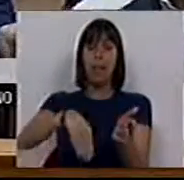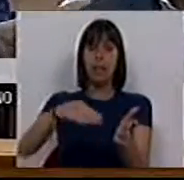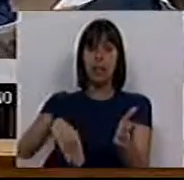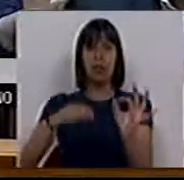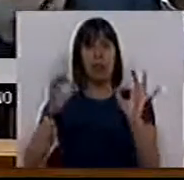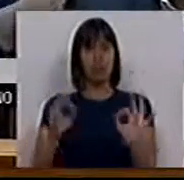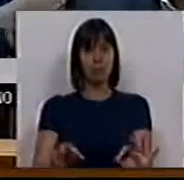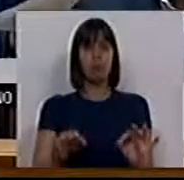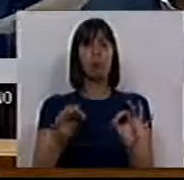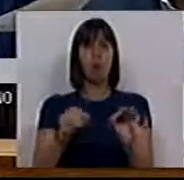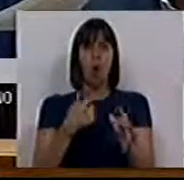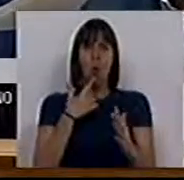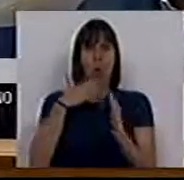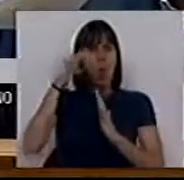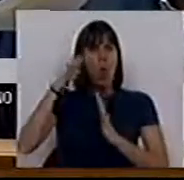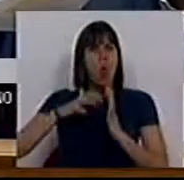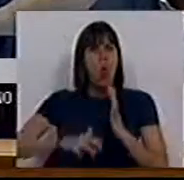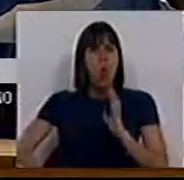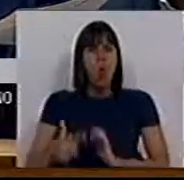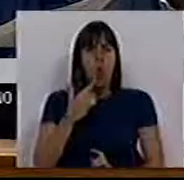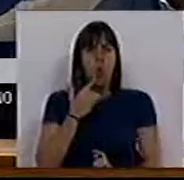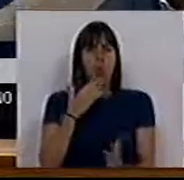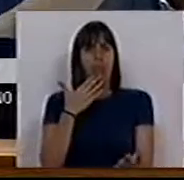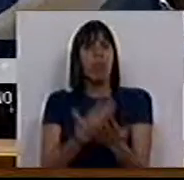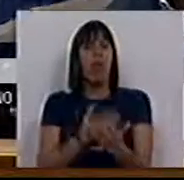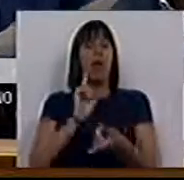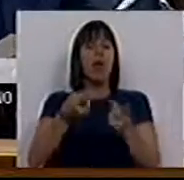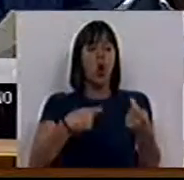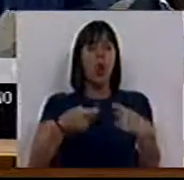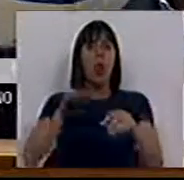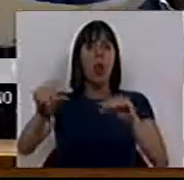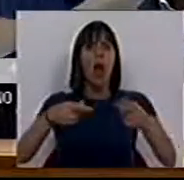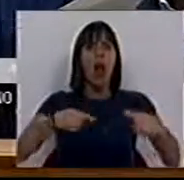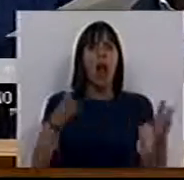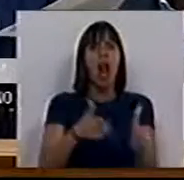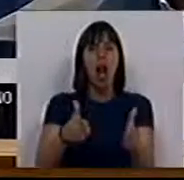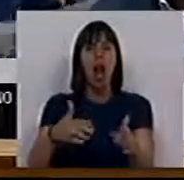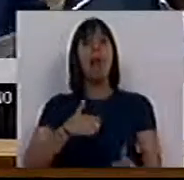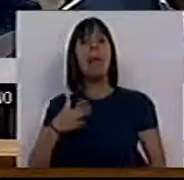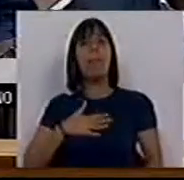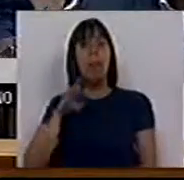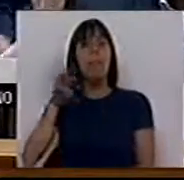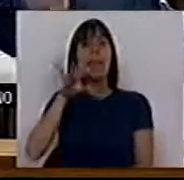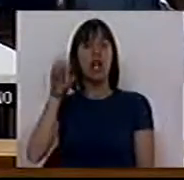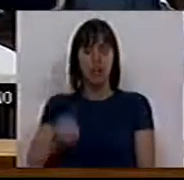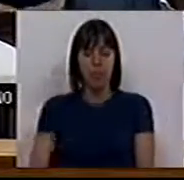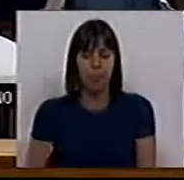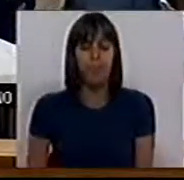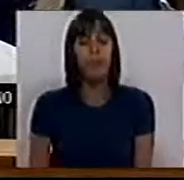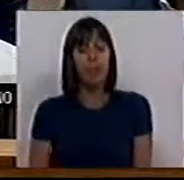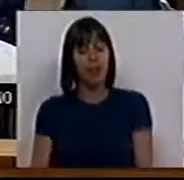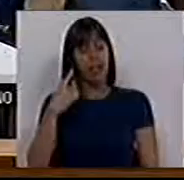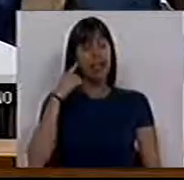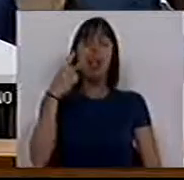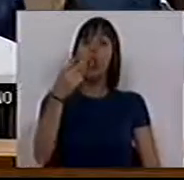é ela própria, exaustiva, sobre o impacto no comércio local e nas microempresas. Passados